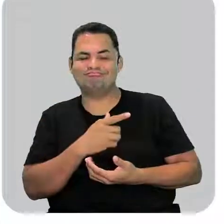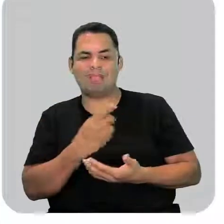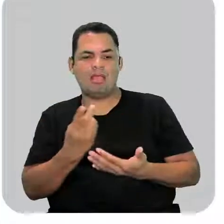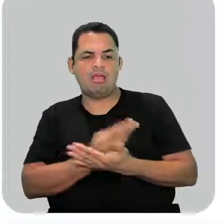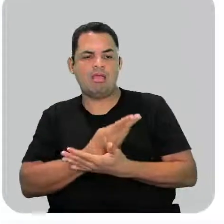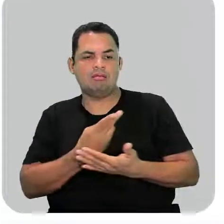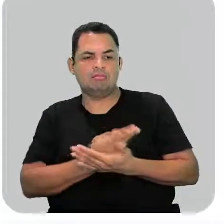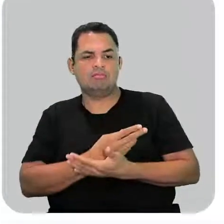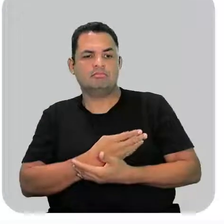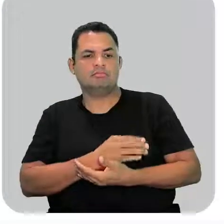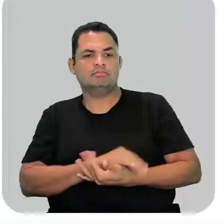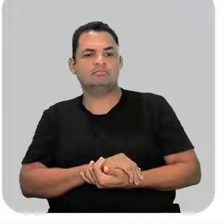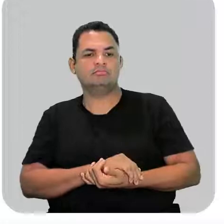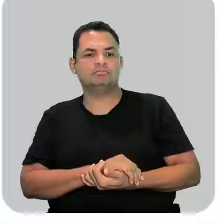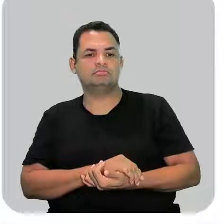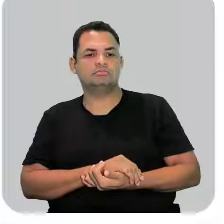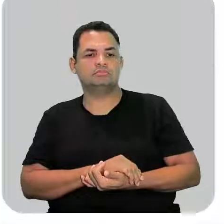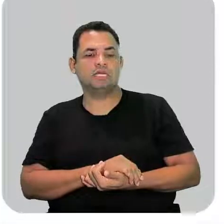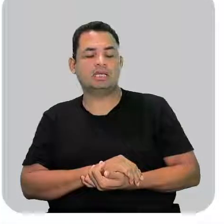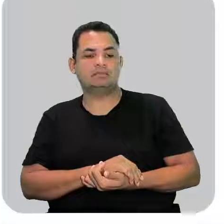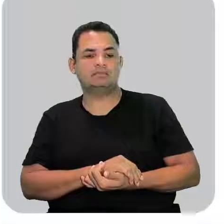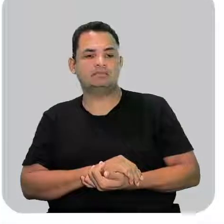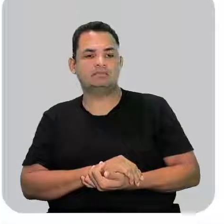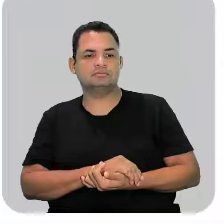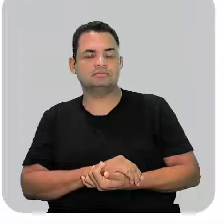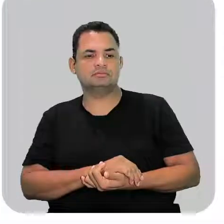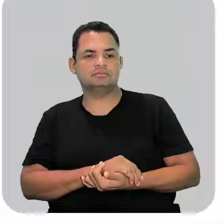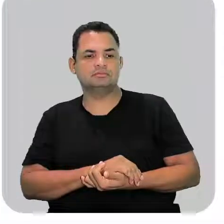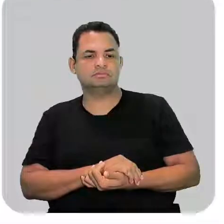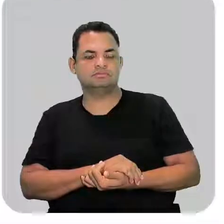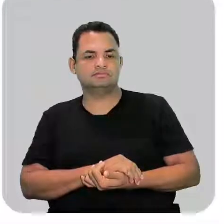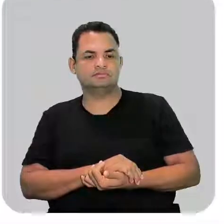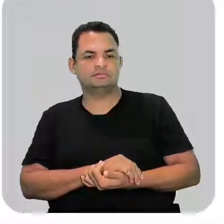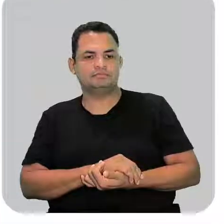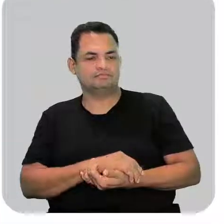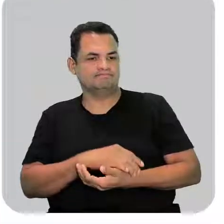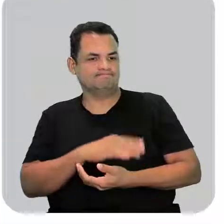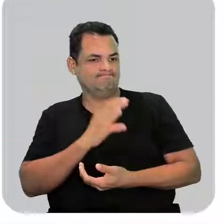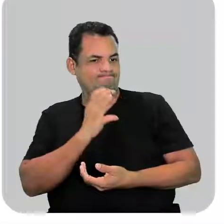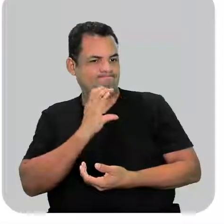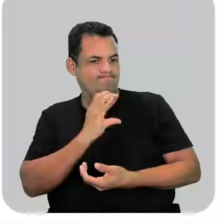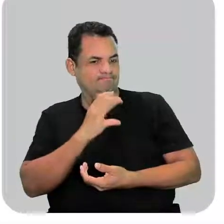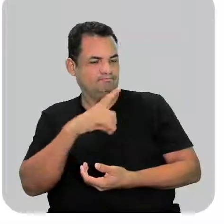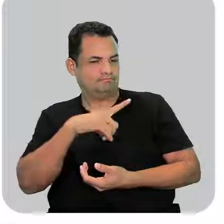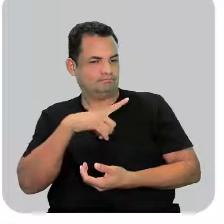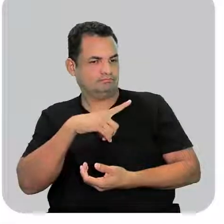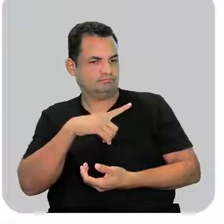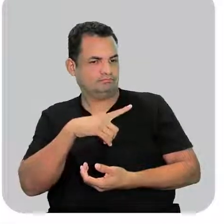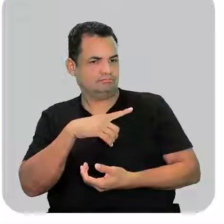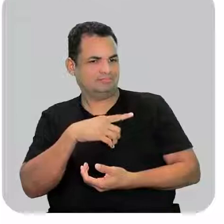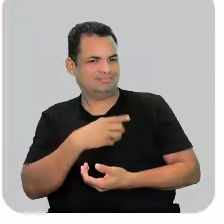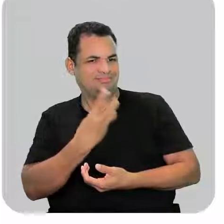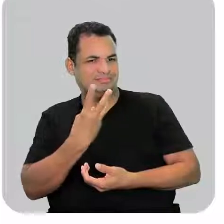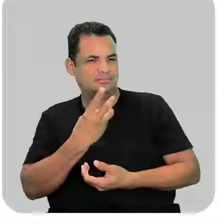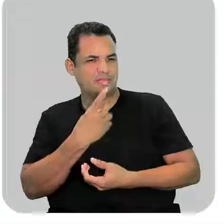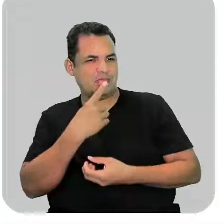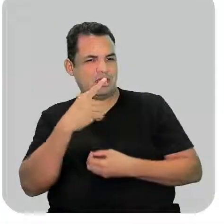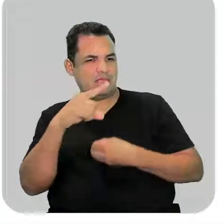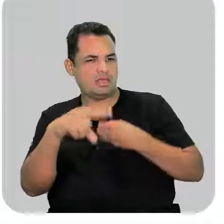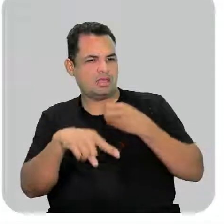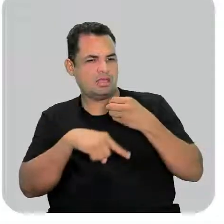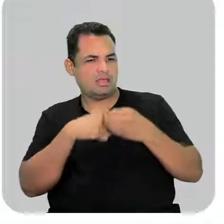Na letra B, ele diz que o nosso componente tem três átomos de hidrogênio e um de cloro.